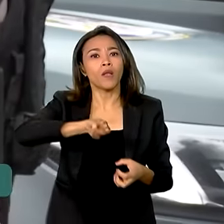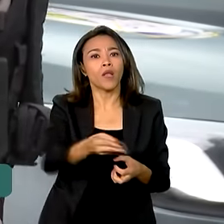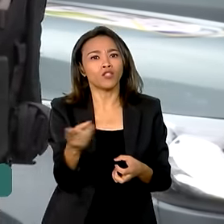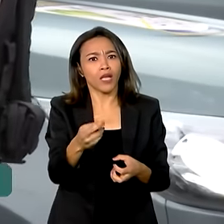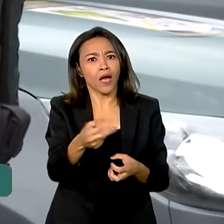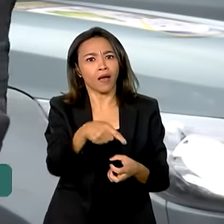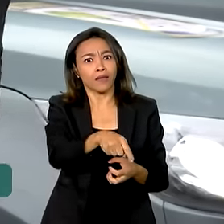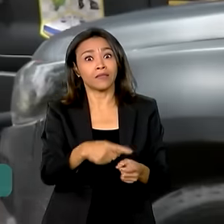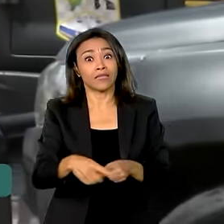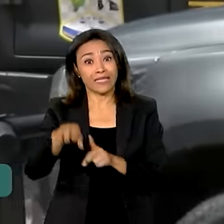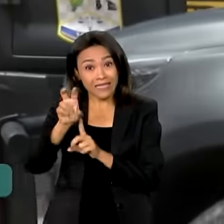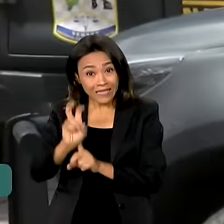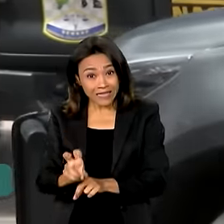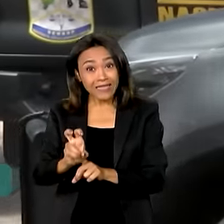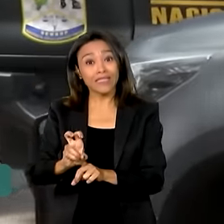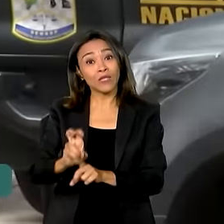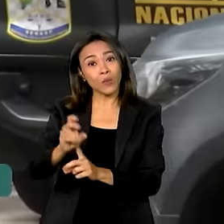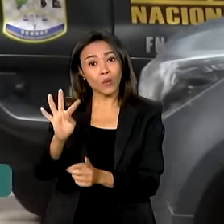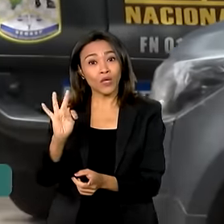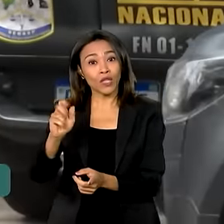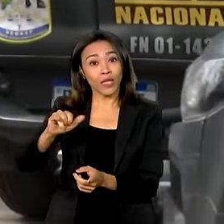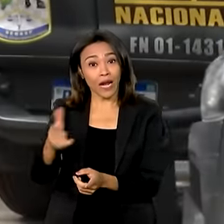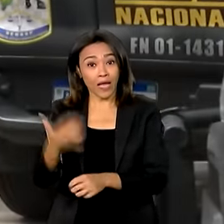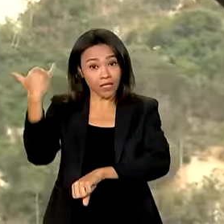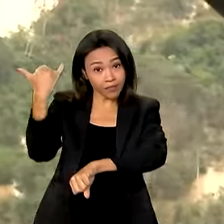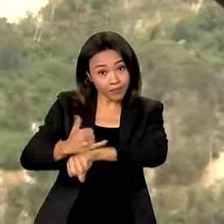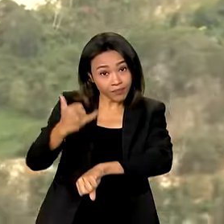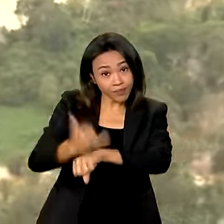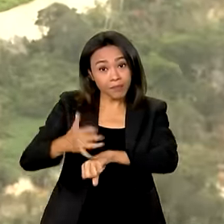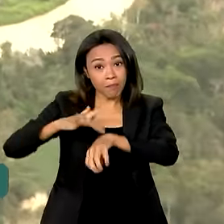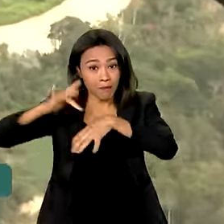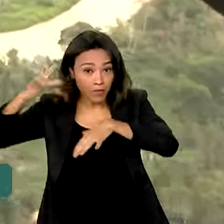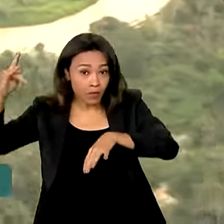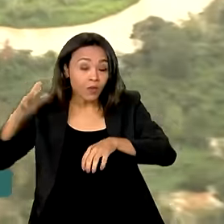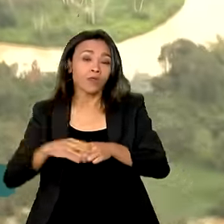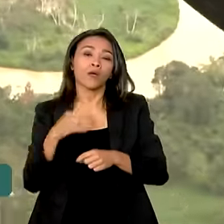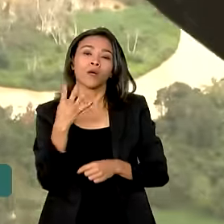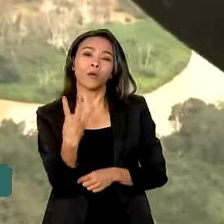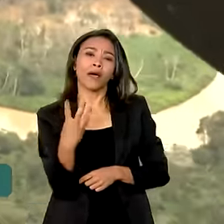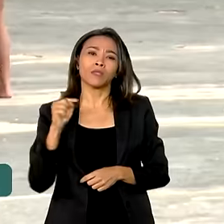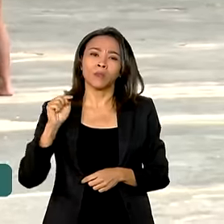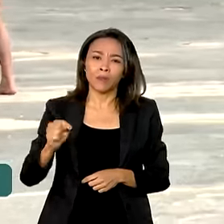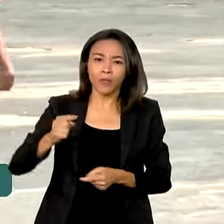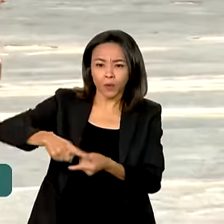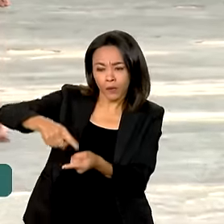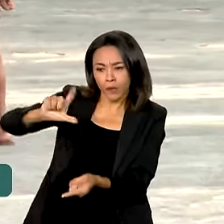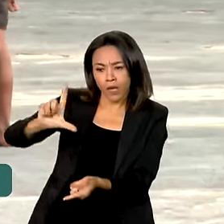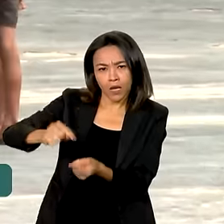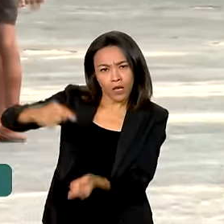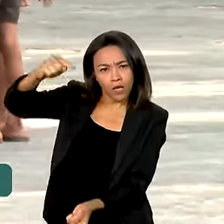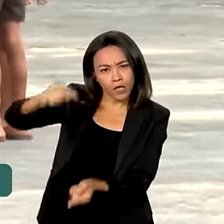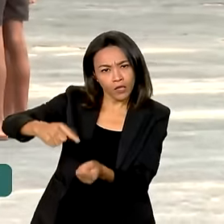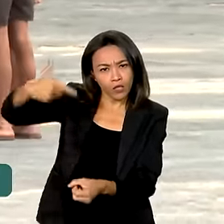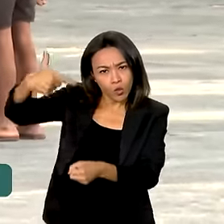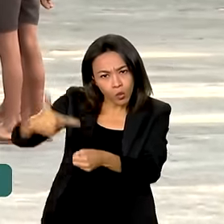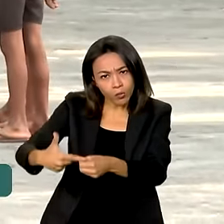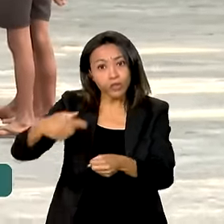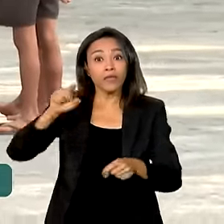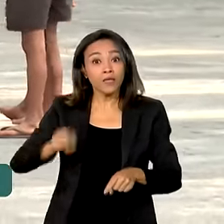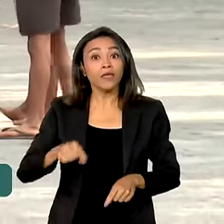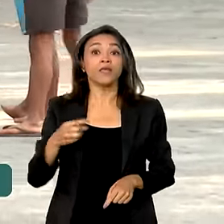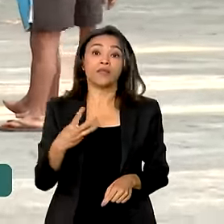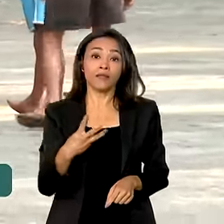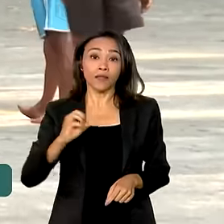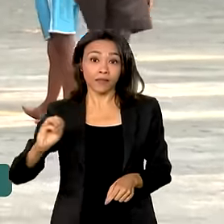toneladas e meia de metais preciosos, 4.300 litros de combustível e 300 animais. Os policiais